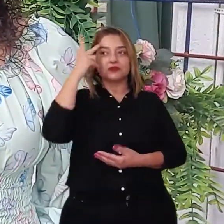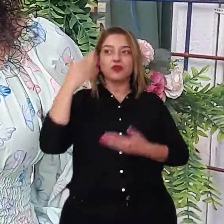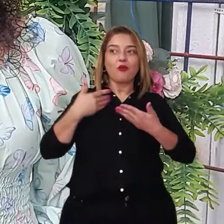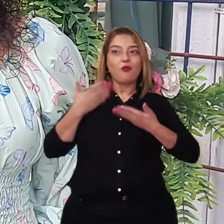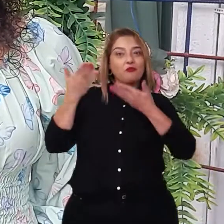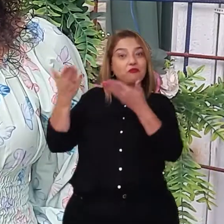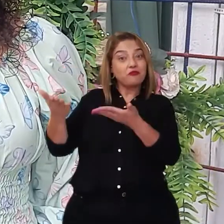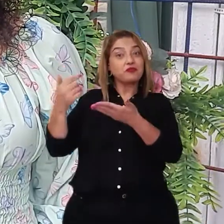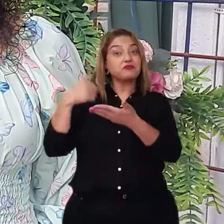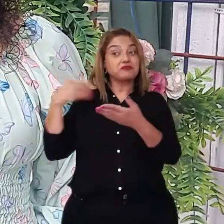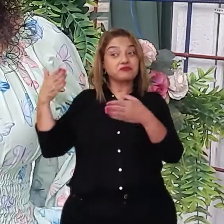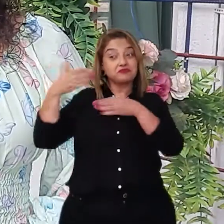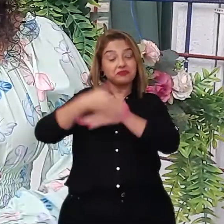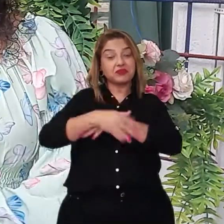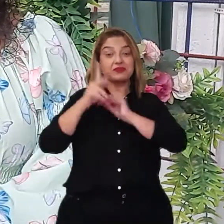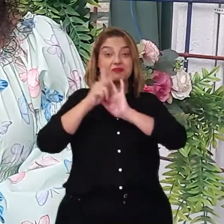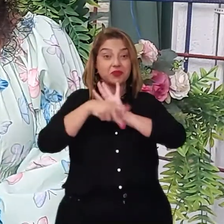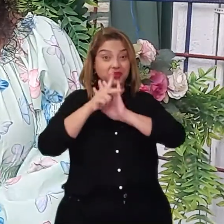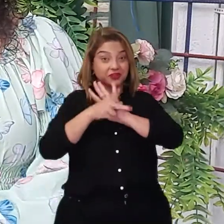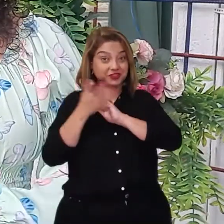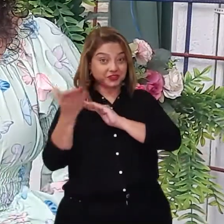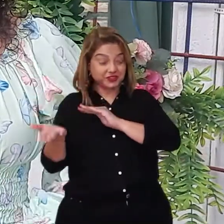convite para participar desse projeto,